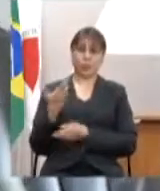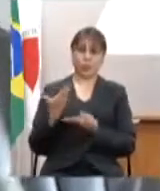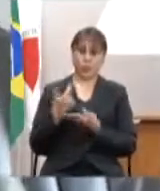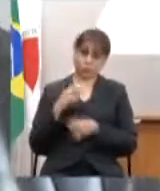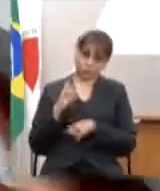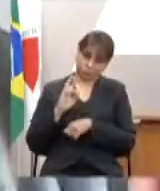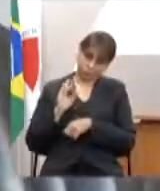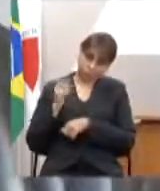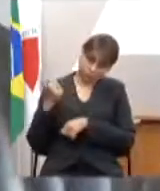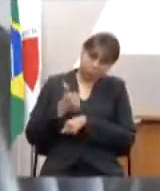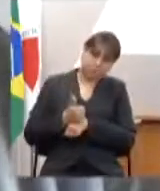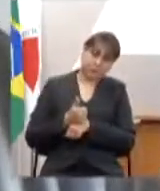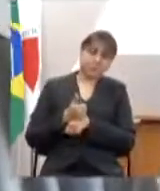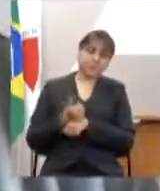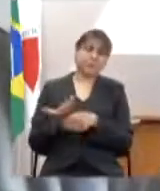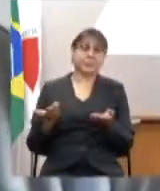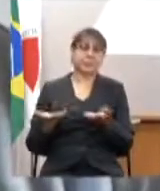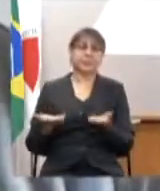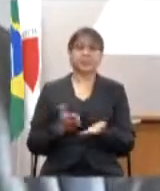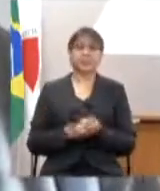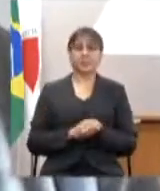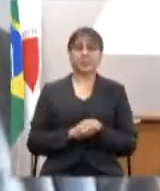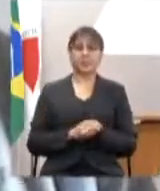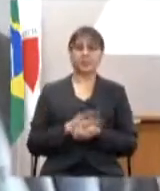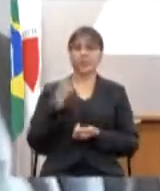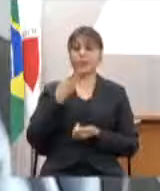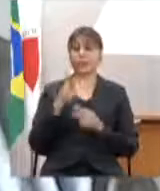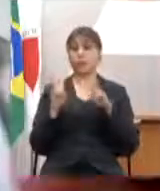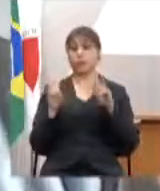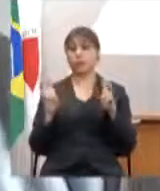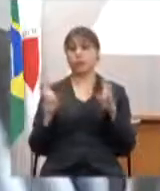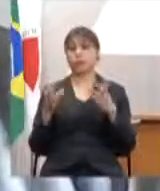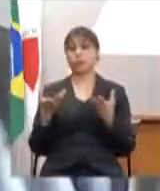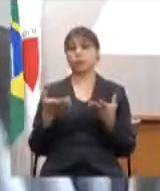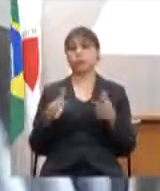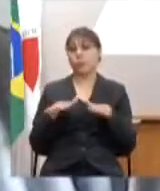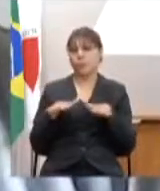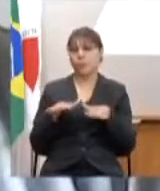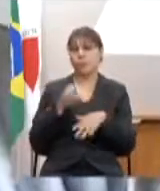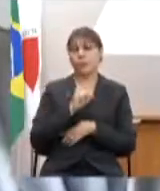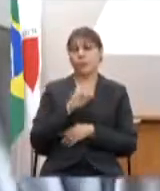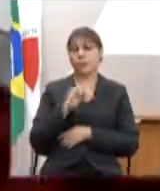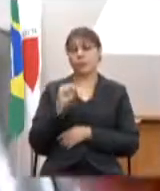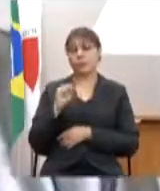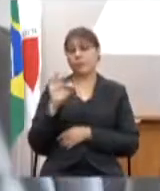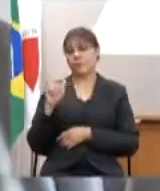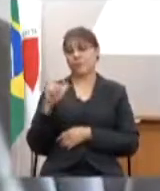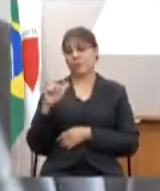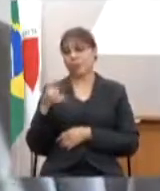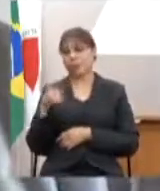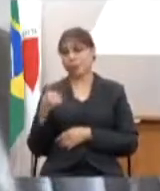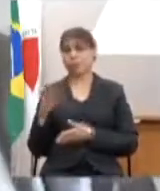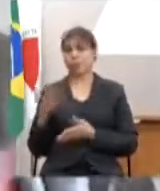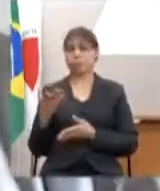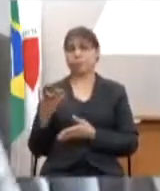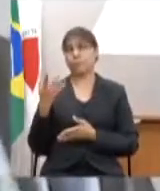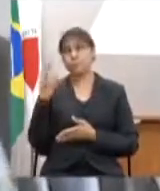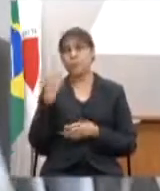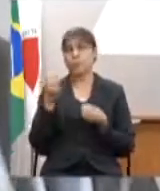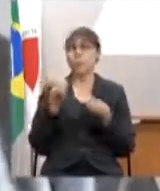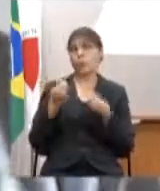substituindo nessa fala para falar um pouco sobre o movimento SOS FANAD sobre a relação com o PPAG